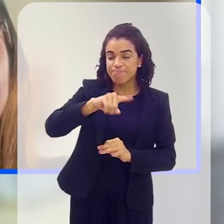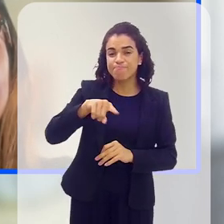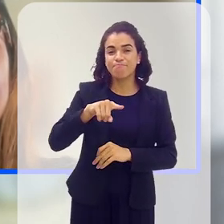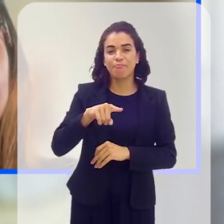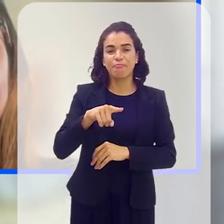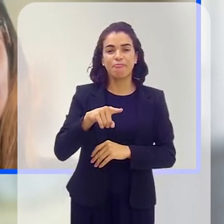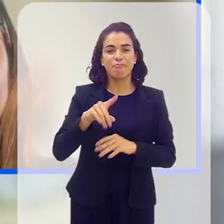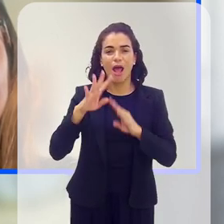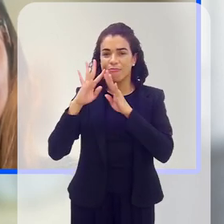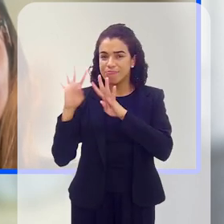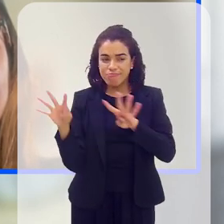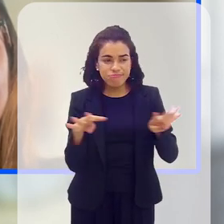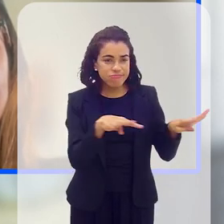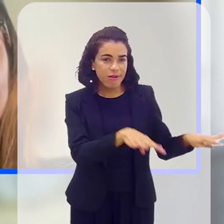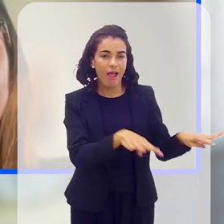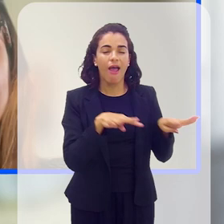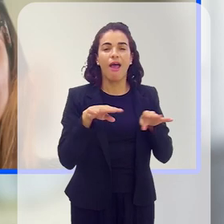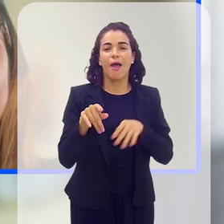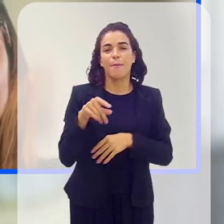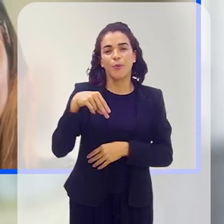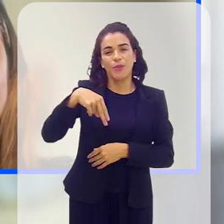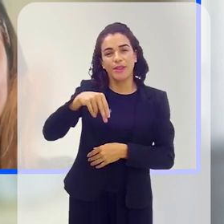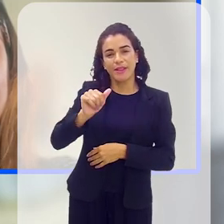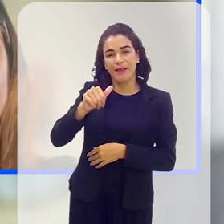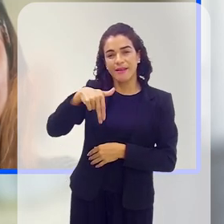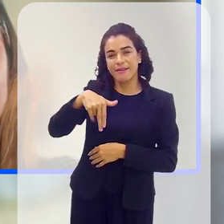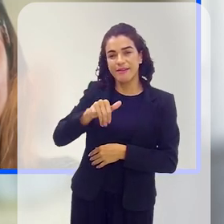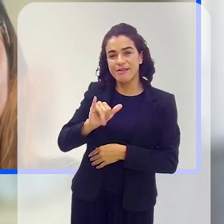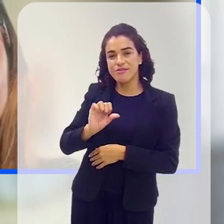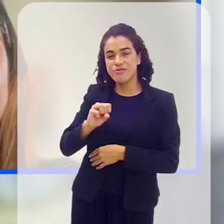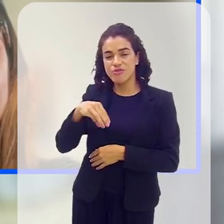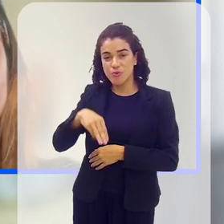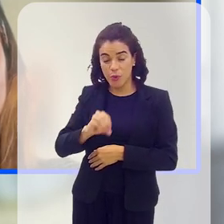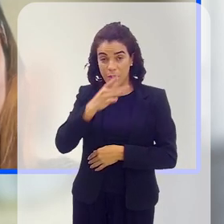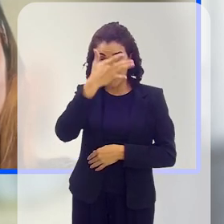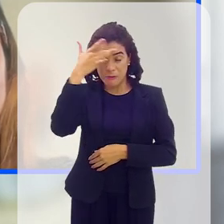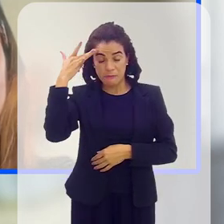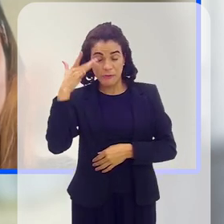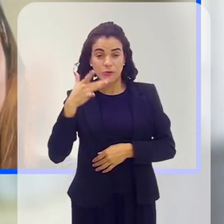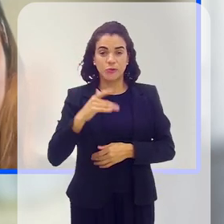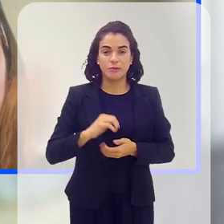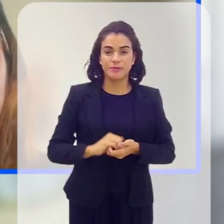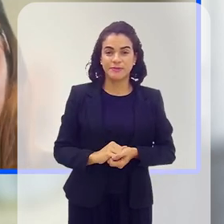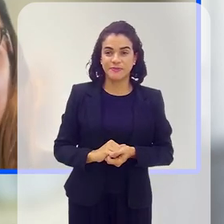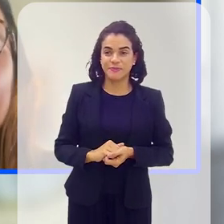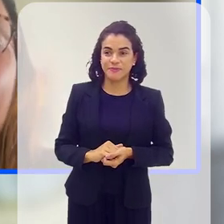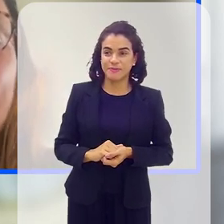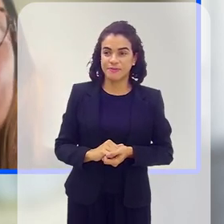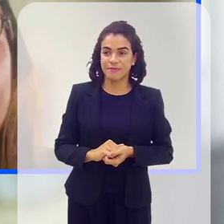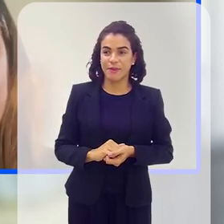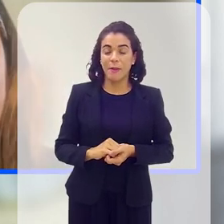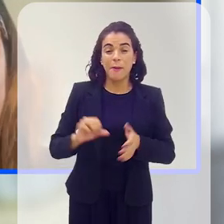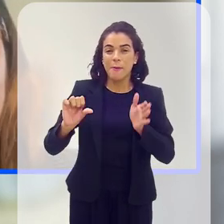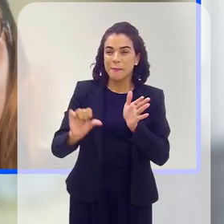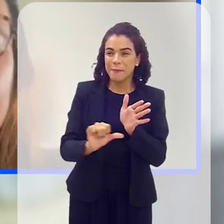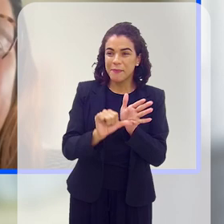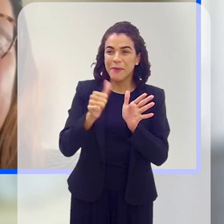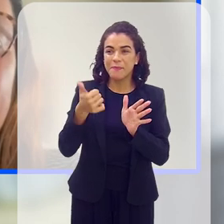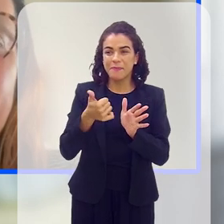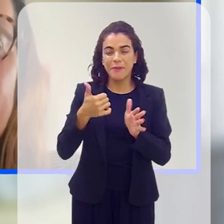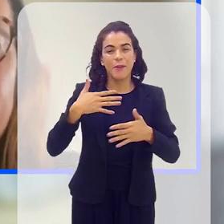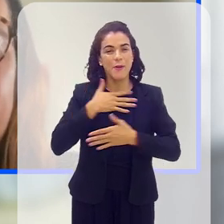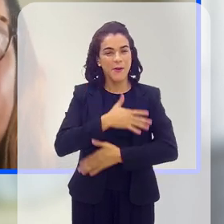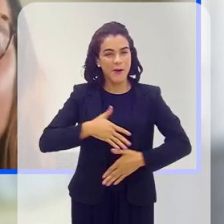para o nanismo, para a acondroplasia, para dar voz às pessoas com o nanismo. Bom, primeiramente, eu